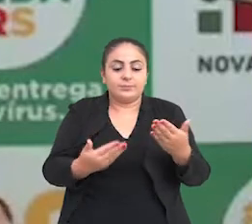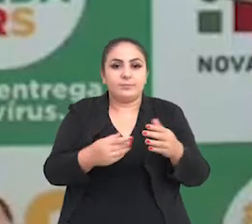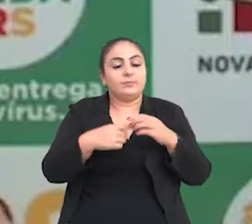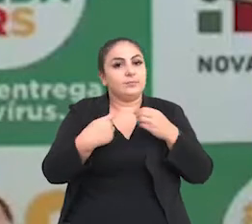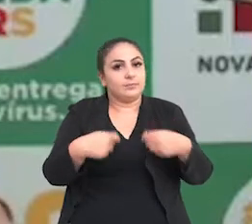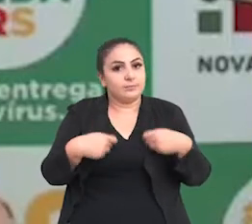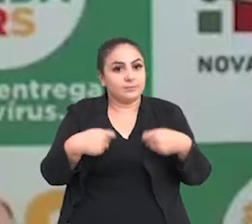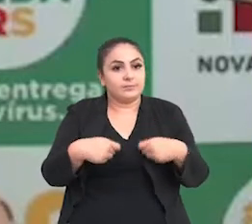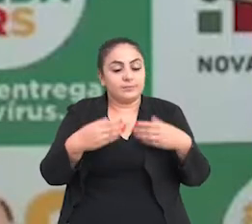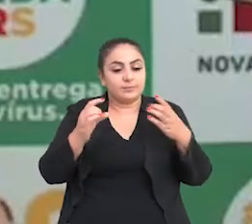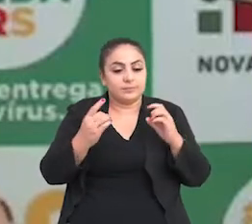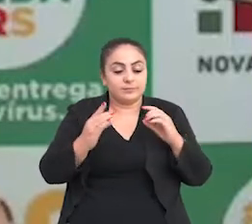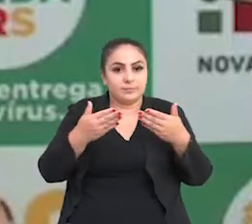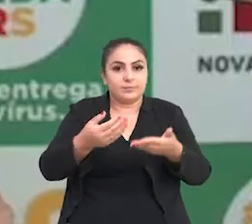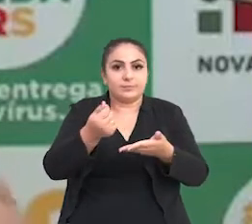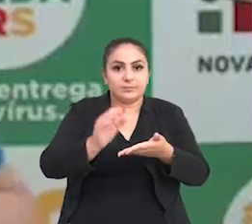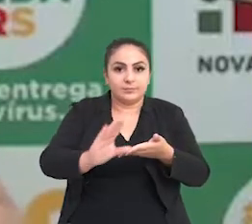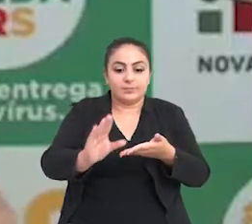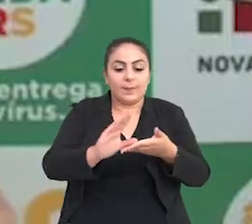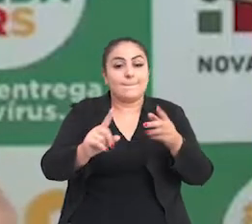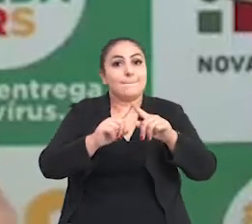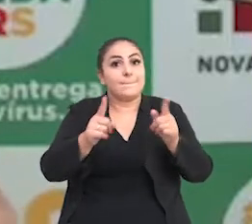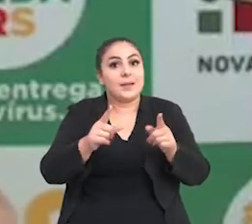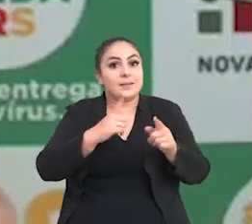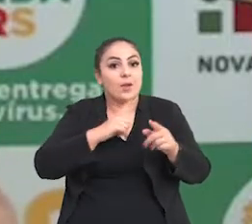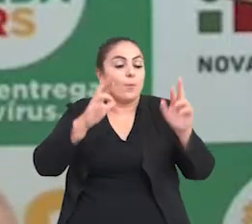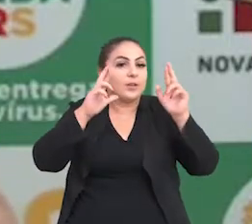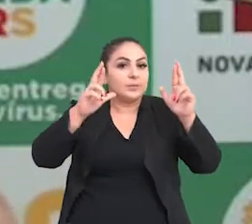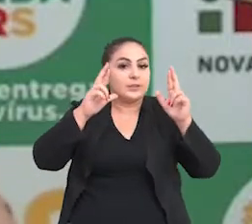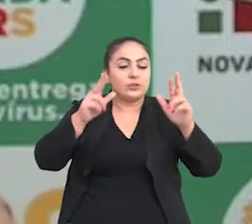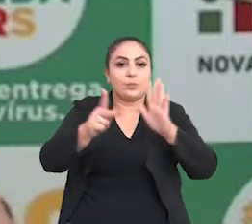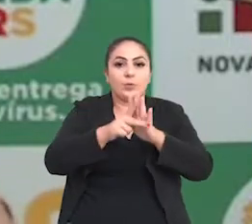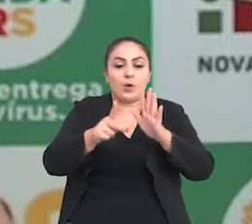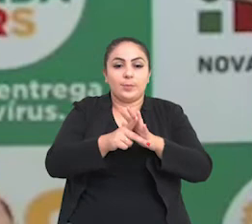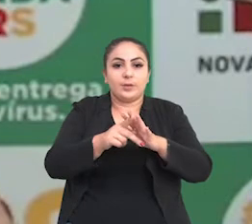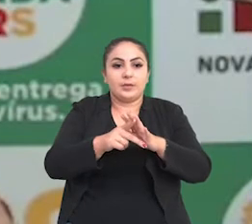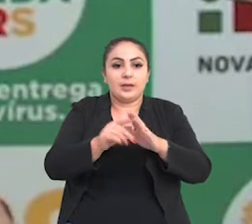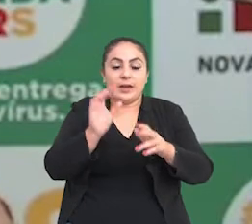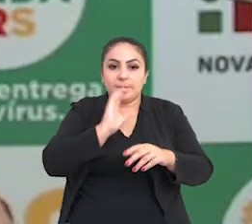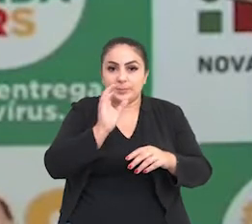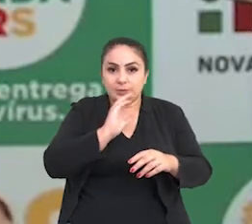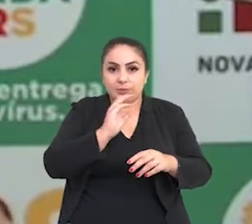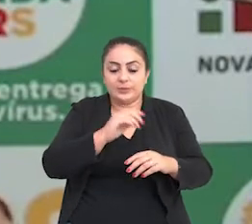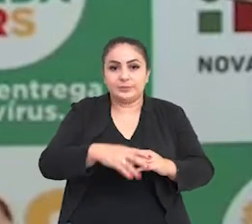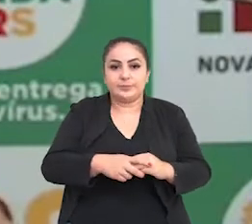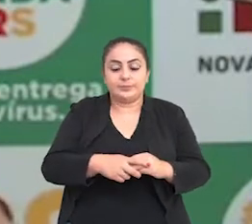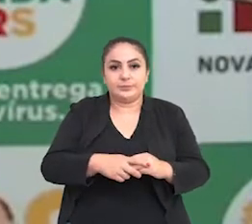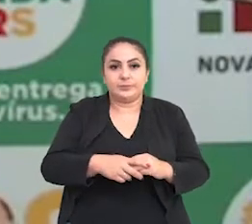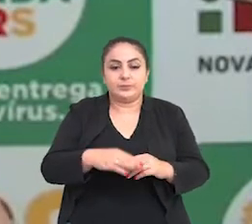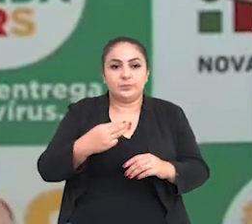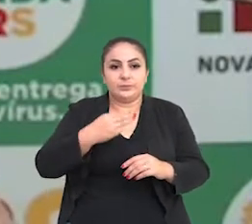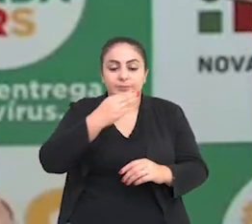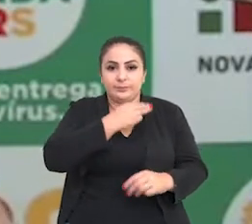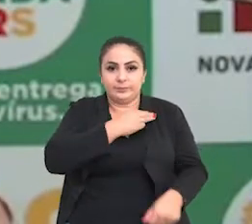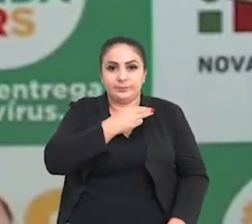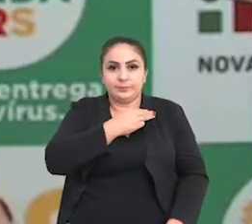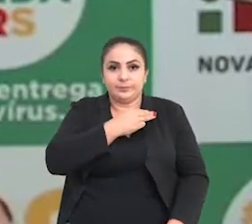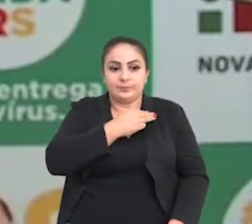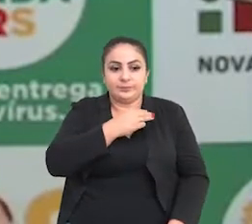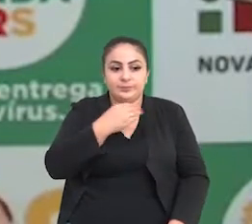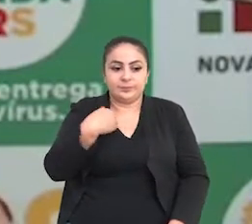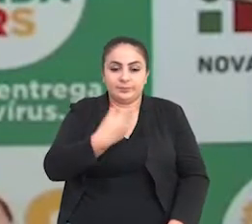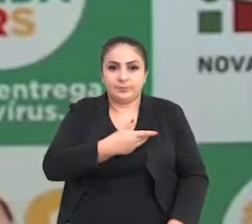muitos deles precisam deste recurso, mas há uma expectativa que tão logo o